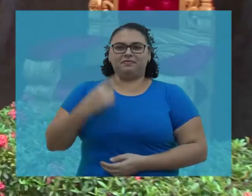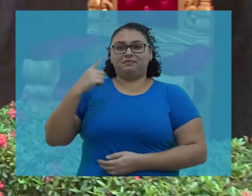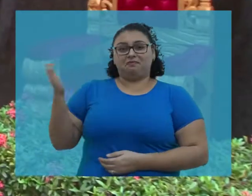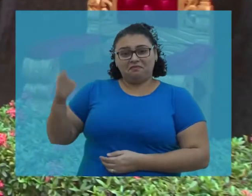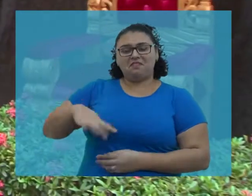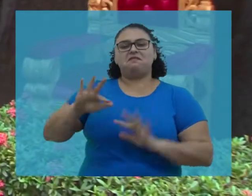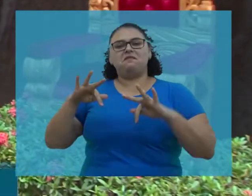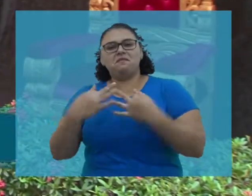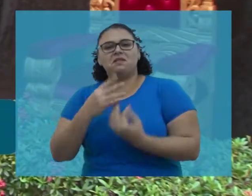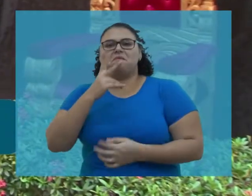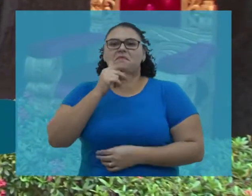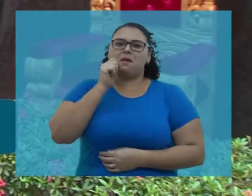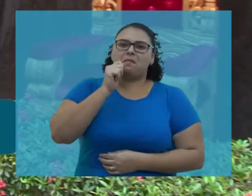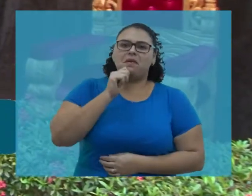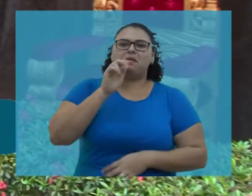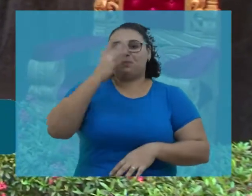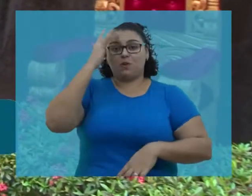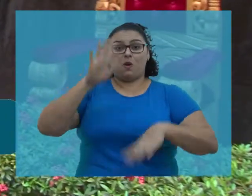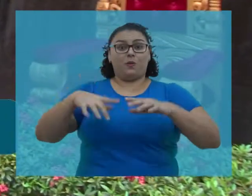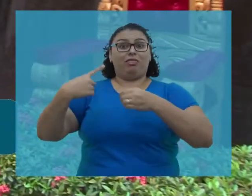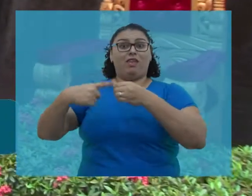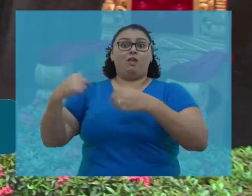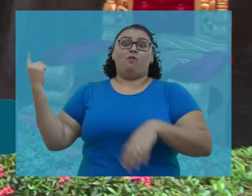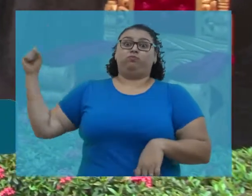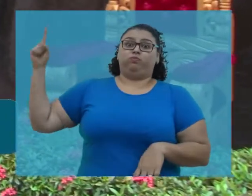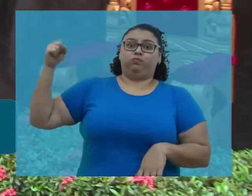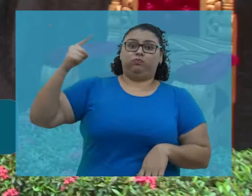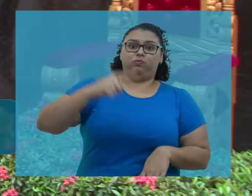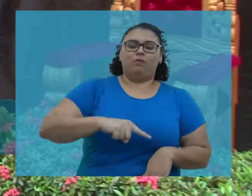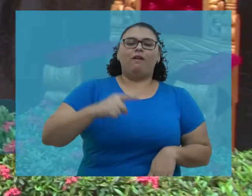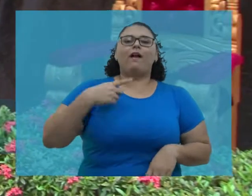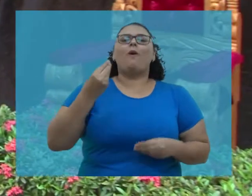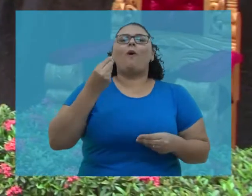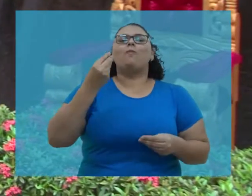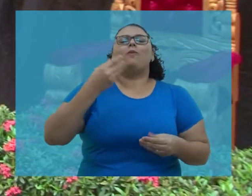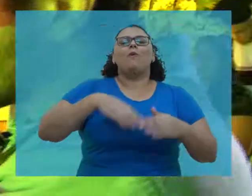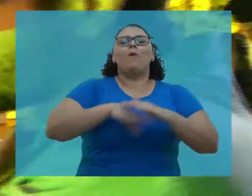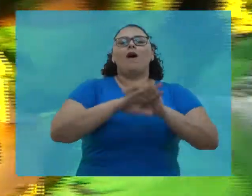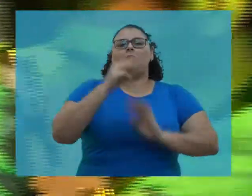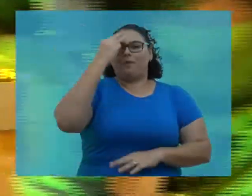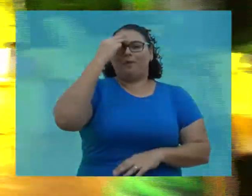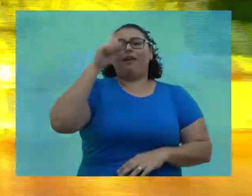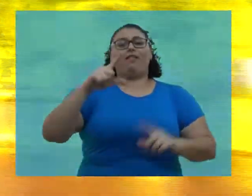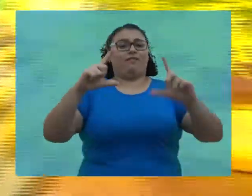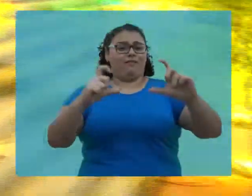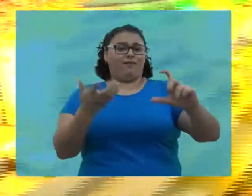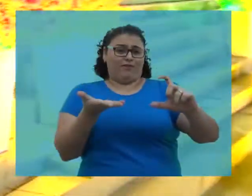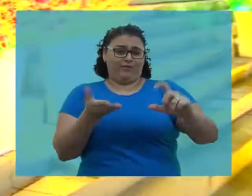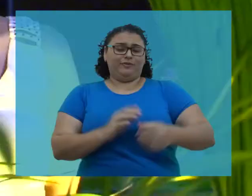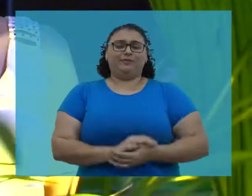Vem a família, vem os pais, os irmãos, tem gente que vem do interior, e aí o registro que fica é a foto, né?